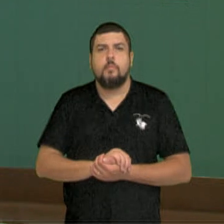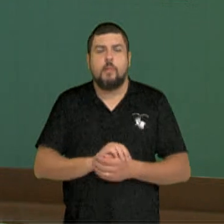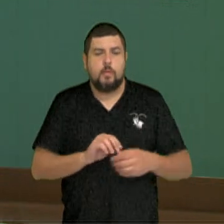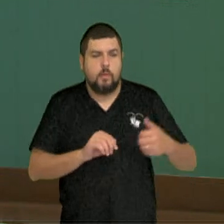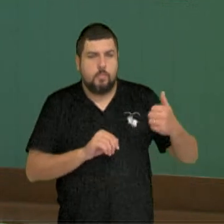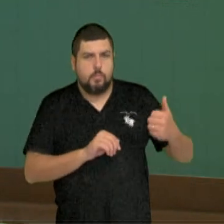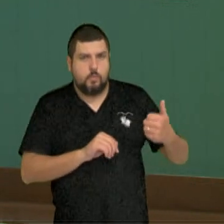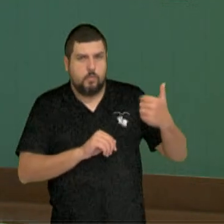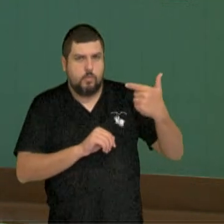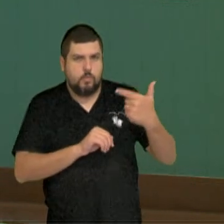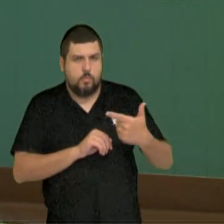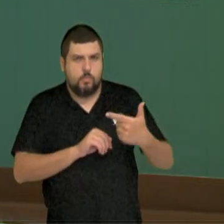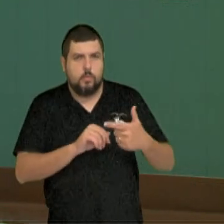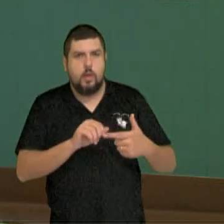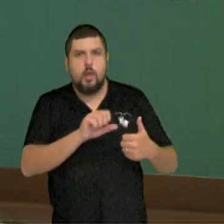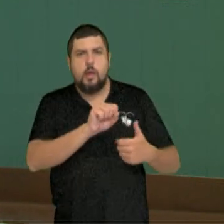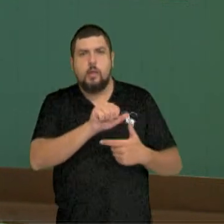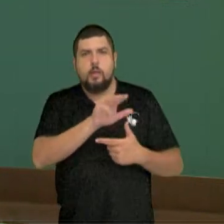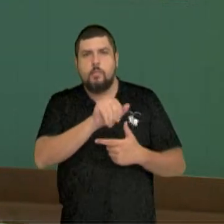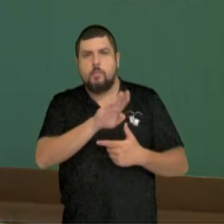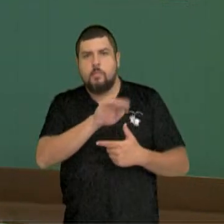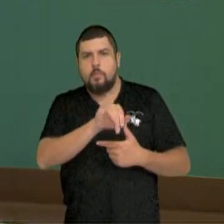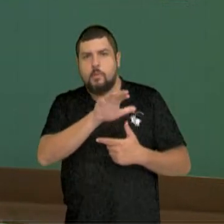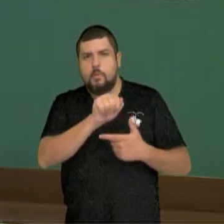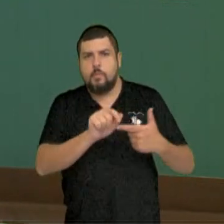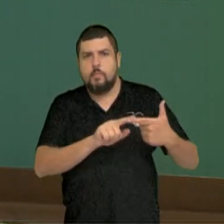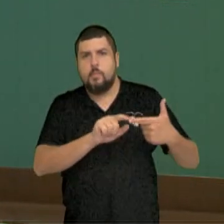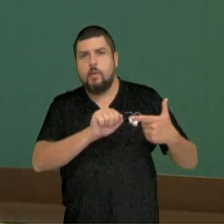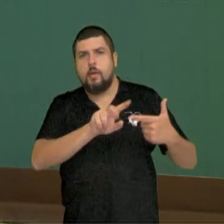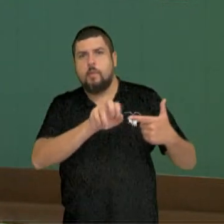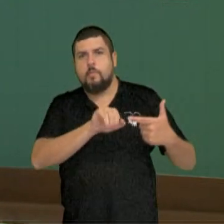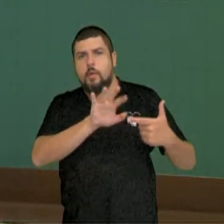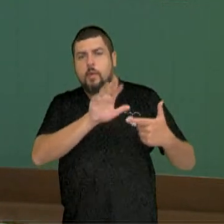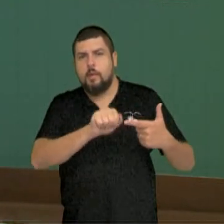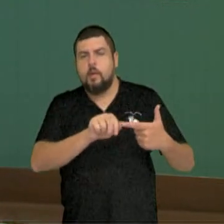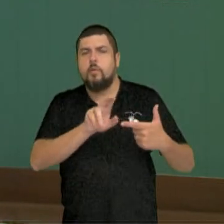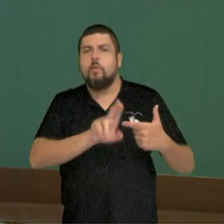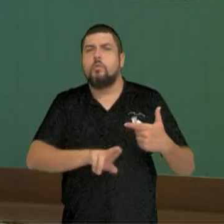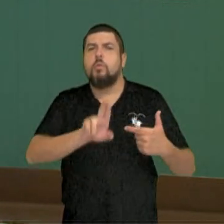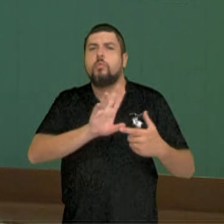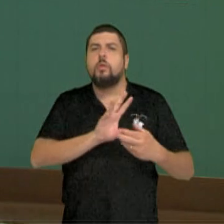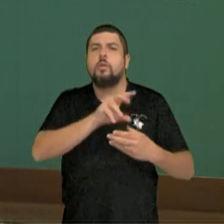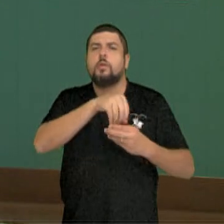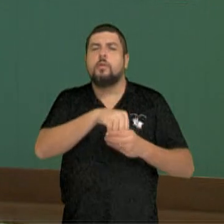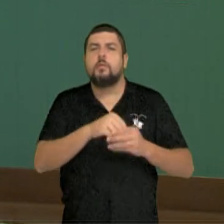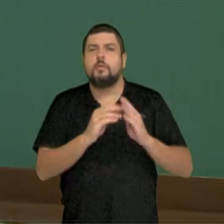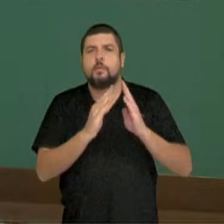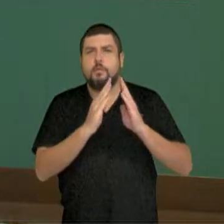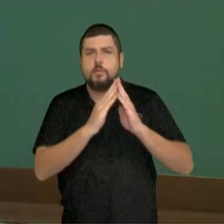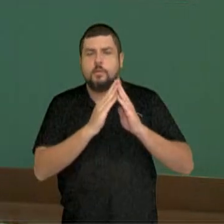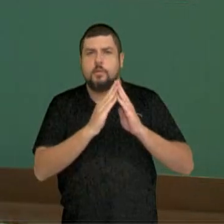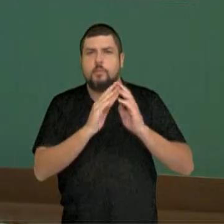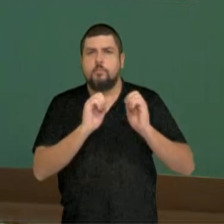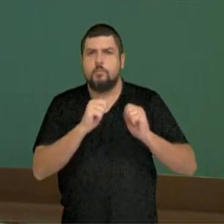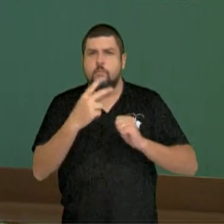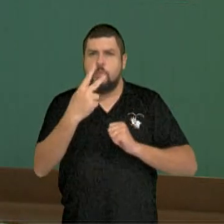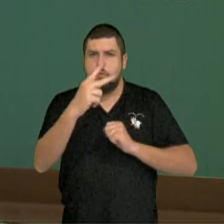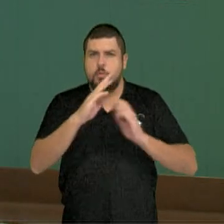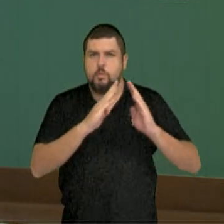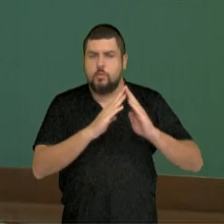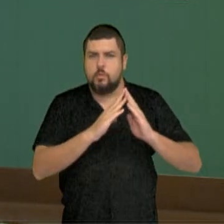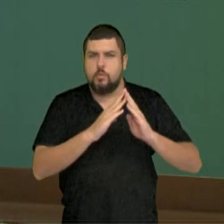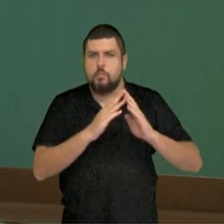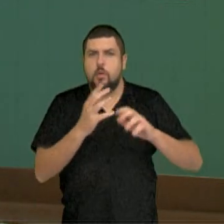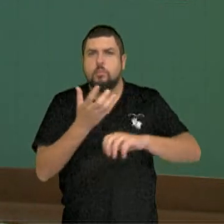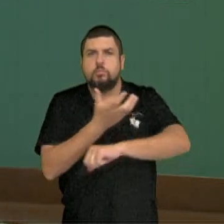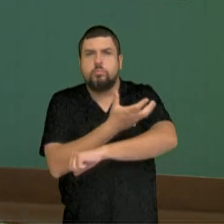samambai e avenca, são muito comuns como plantas ornamentais. Você pode ter na sua casa, no jardim,